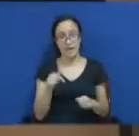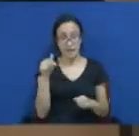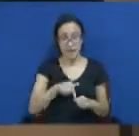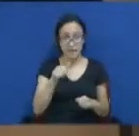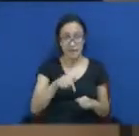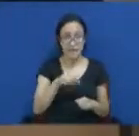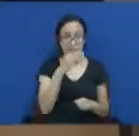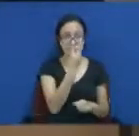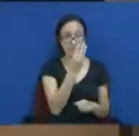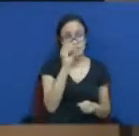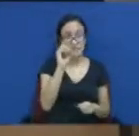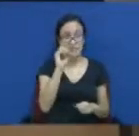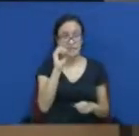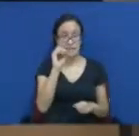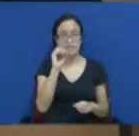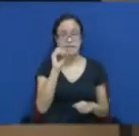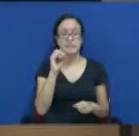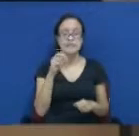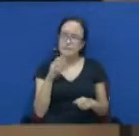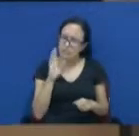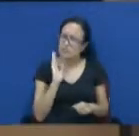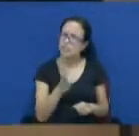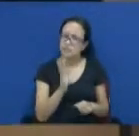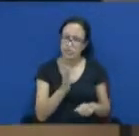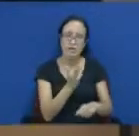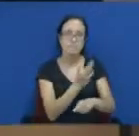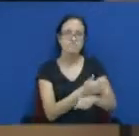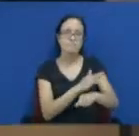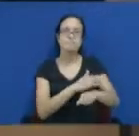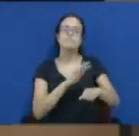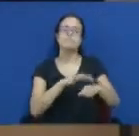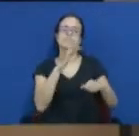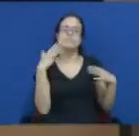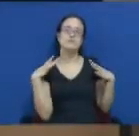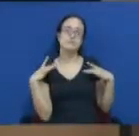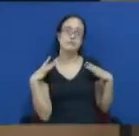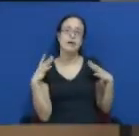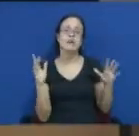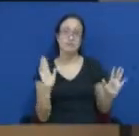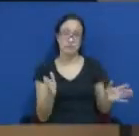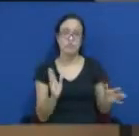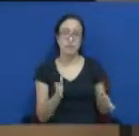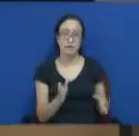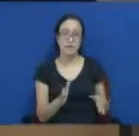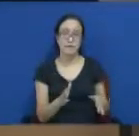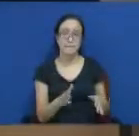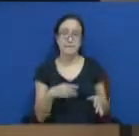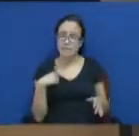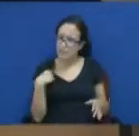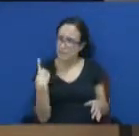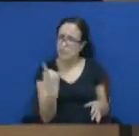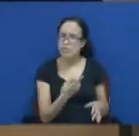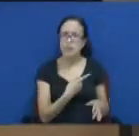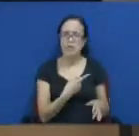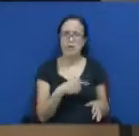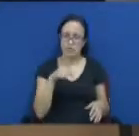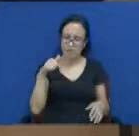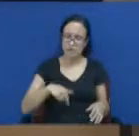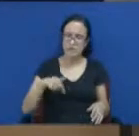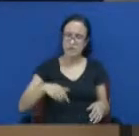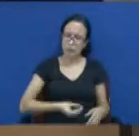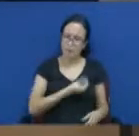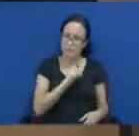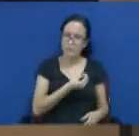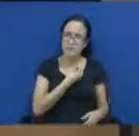Tem três da saúde que já conquistaram licença-prêmio. E nós estamos aqui por esses N pacotes. O governo precisa discutir